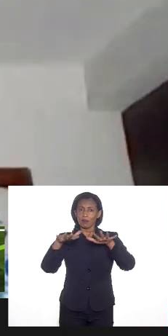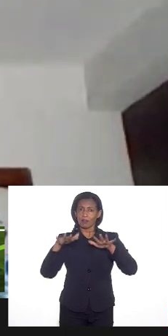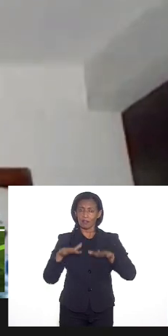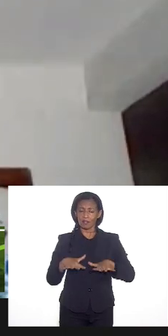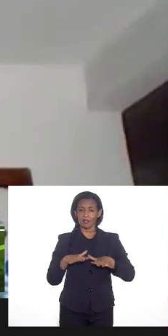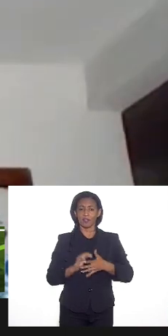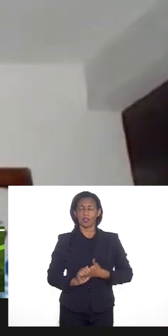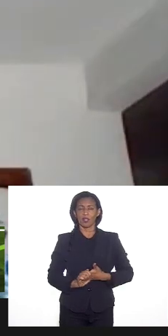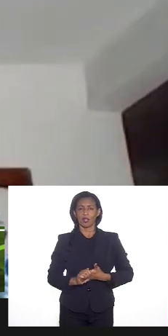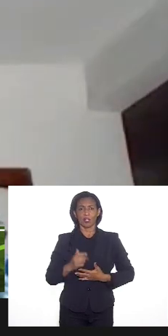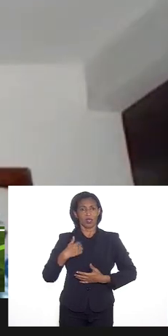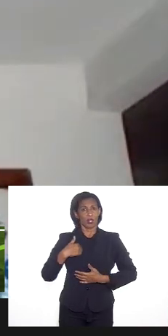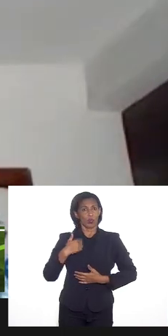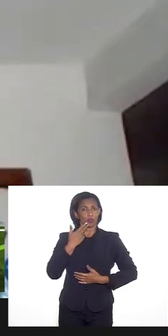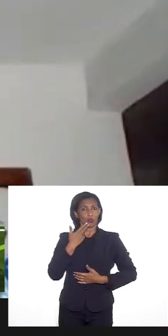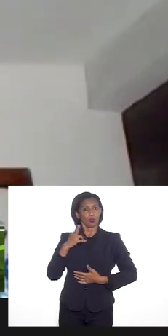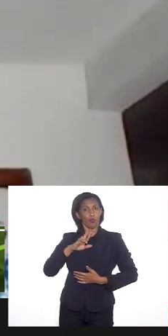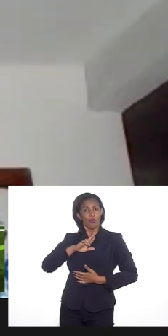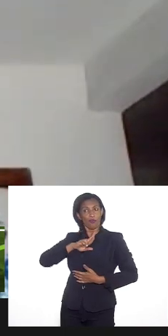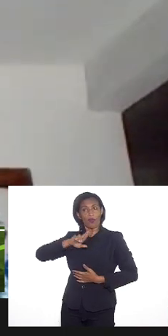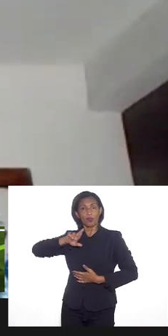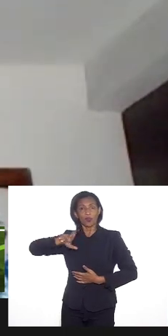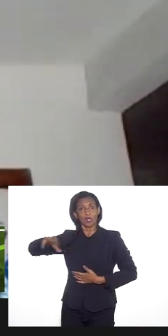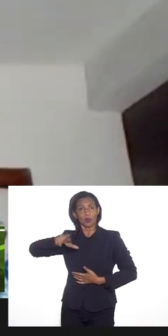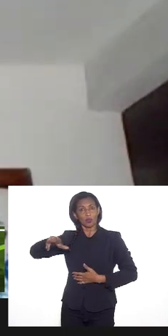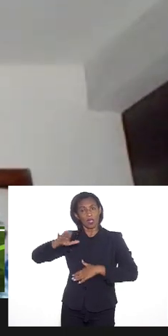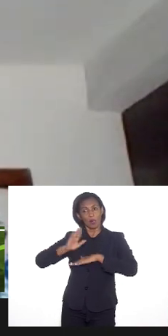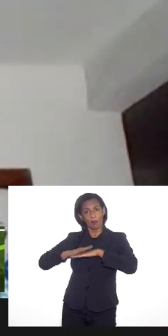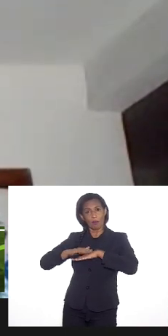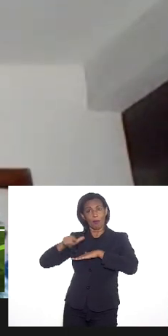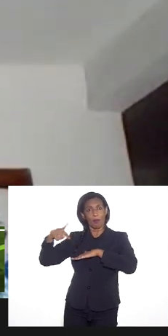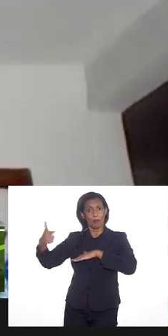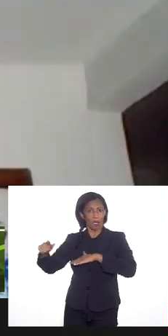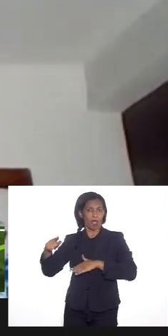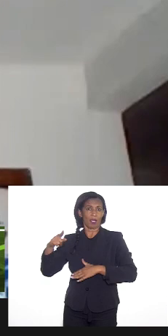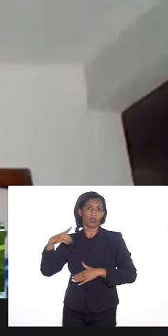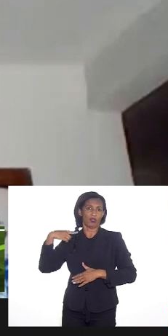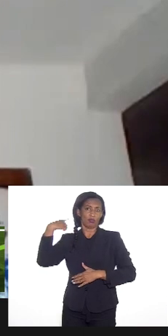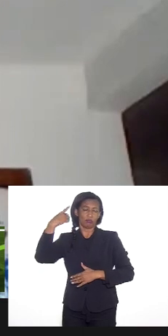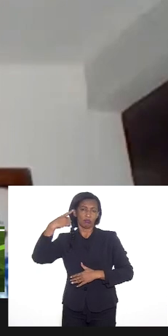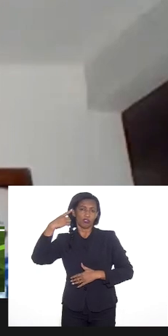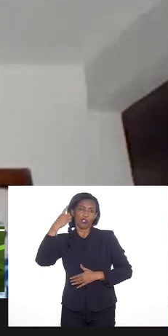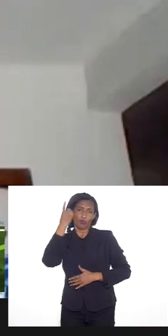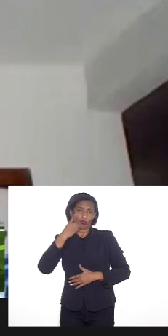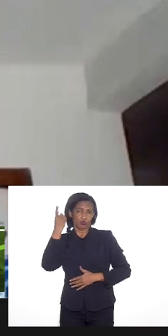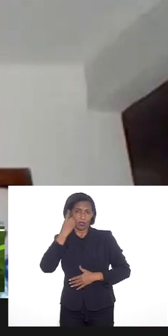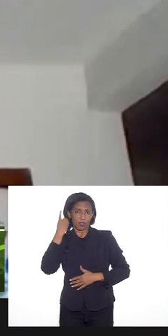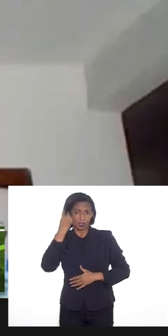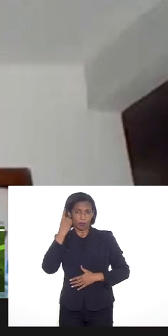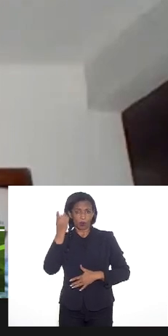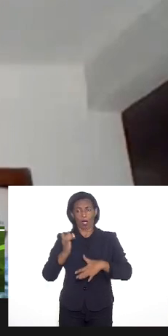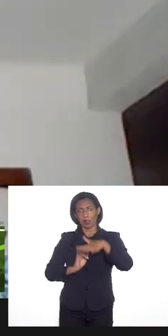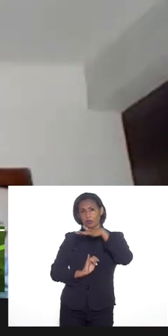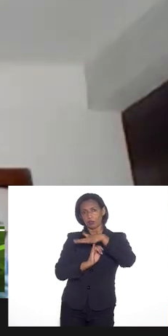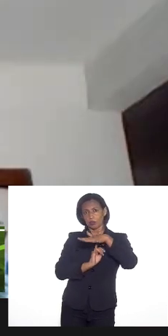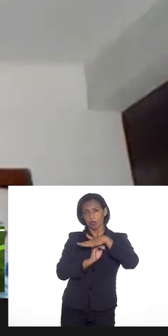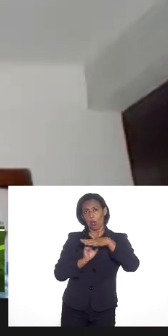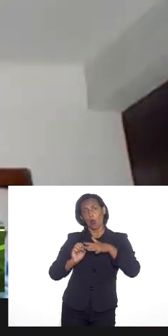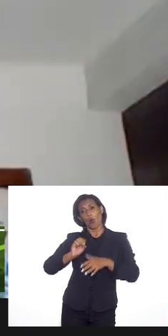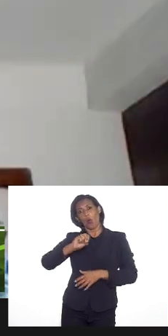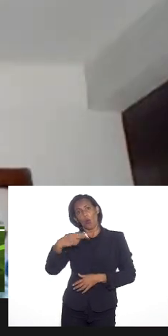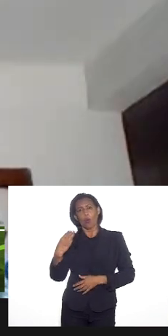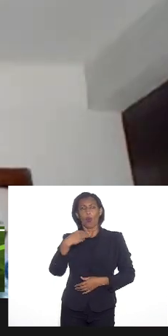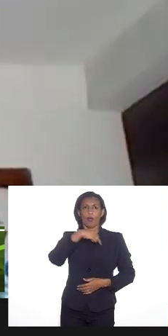Não estou negando com isso que não haja por parte de alguns parlamentares, de algumas instituições, do próprio Ministério